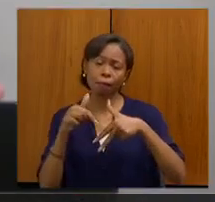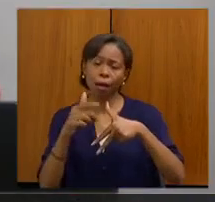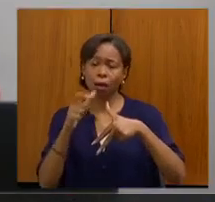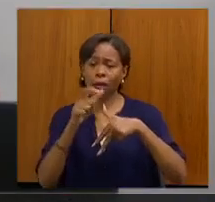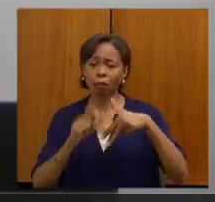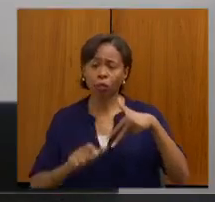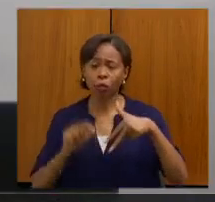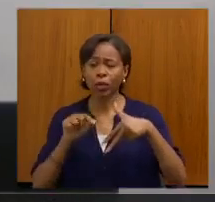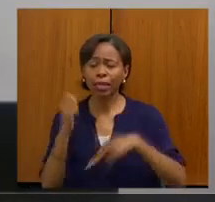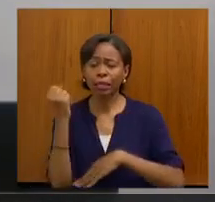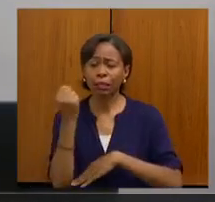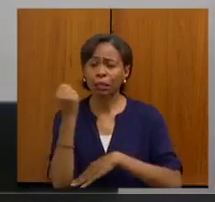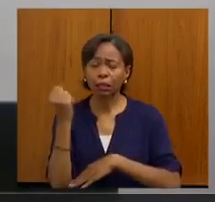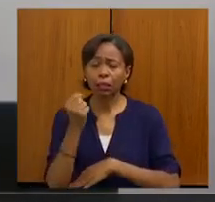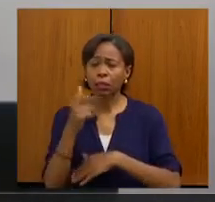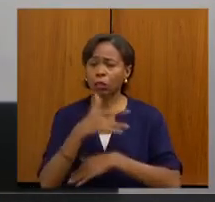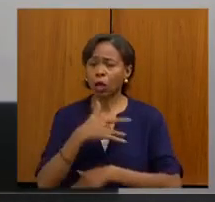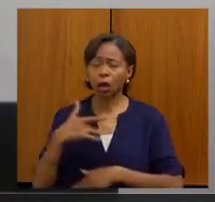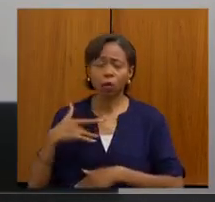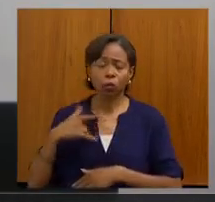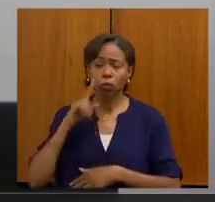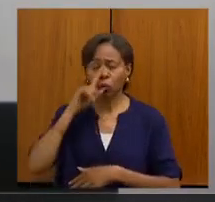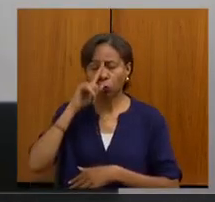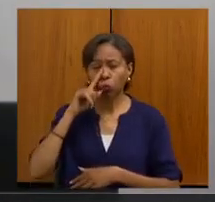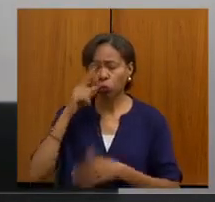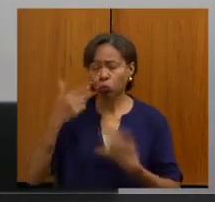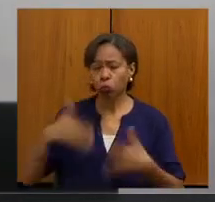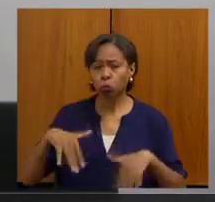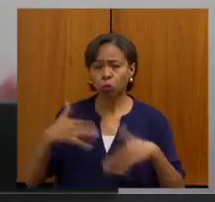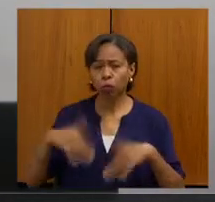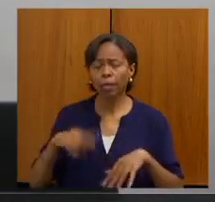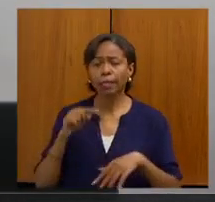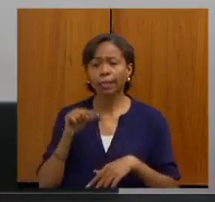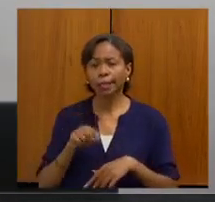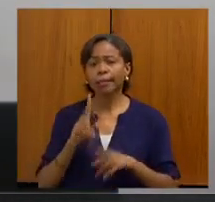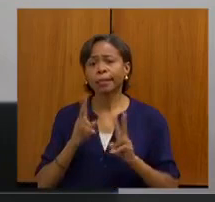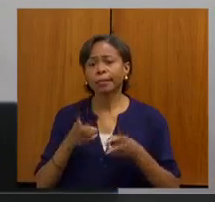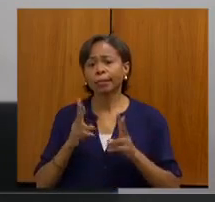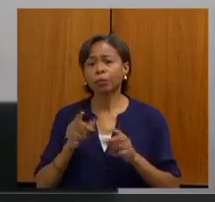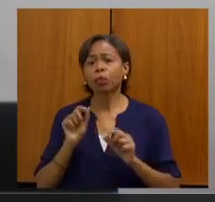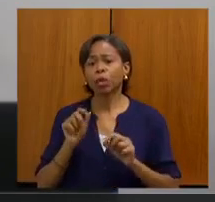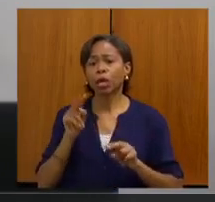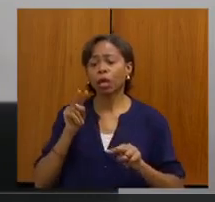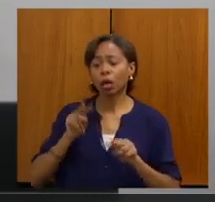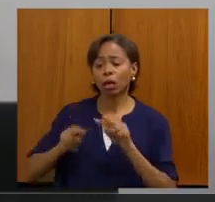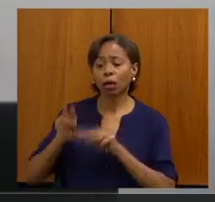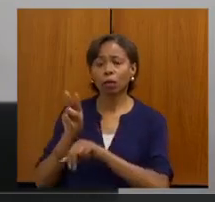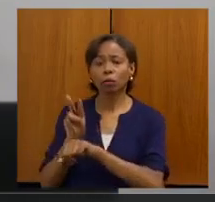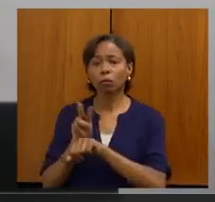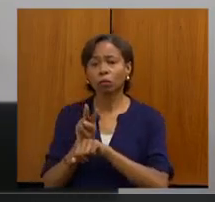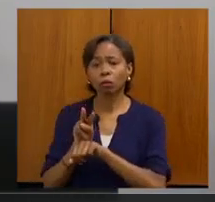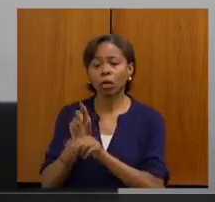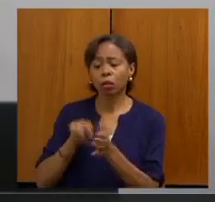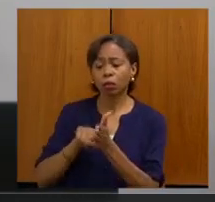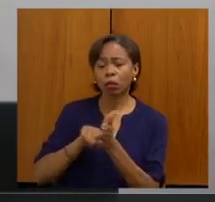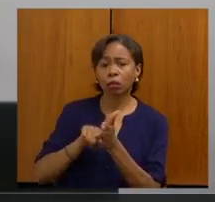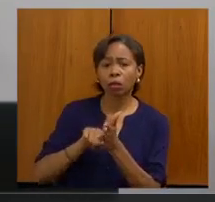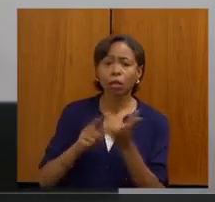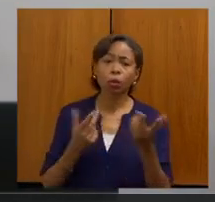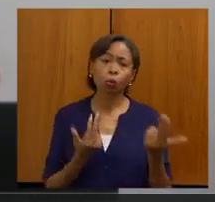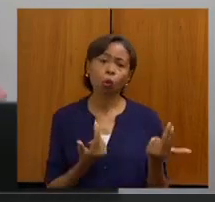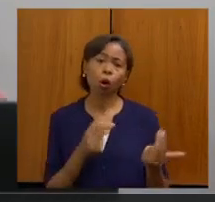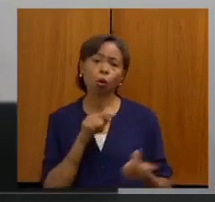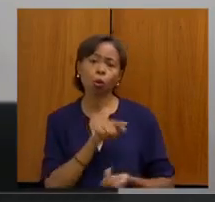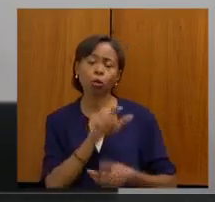um risco muito aumentado e que eles, às vezes, seguem o mesmo rastreamento de quem não tem risco. Então, esses